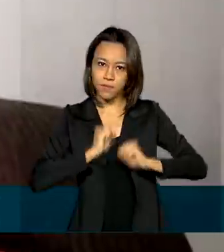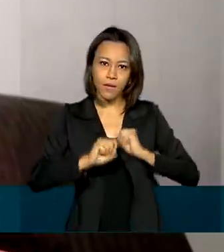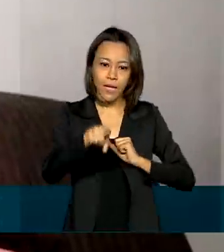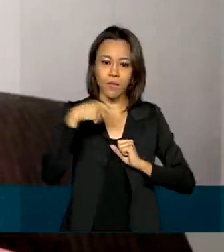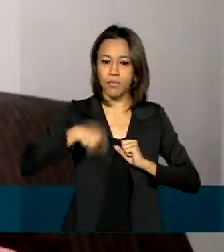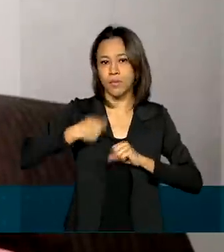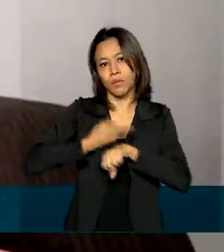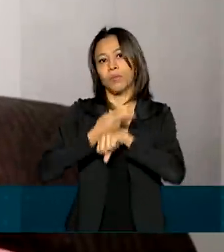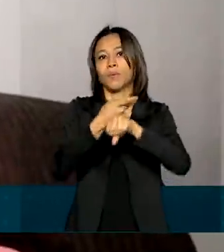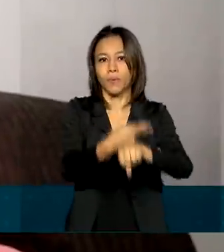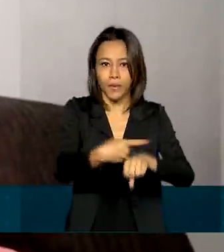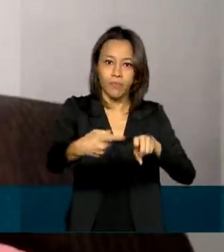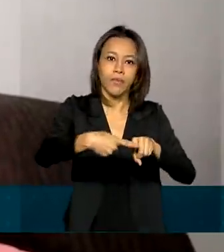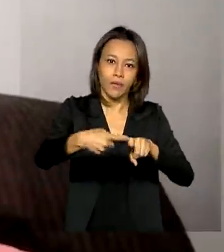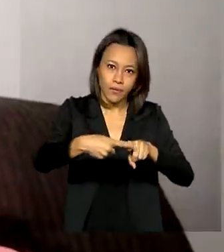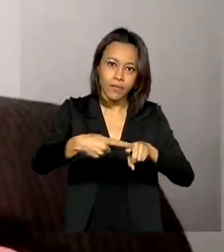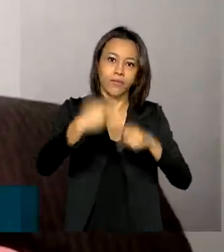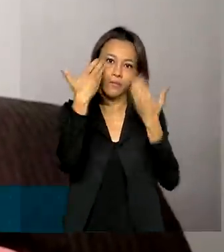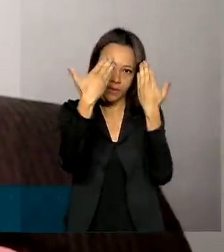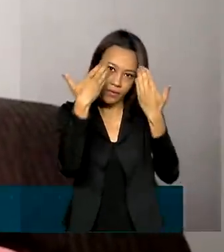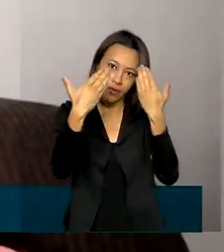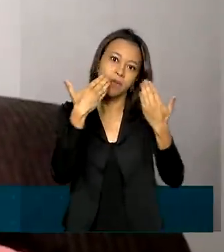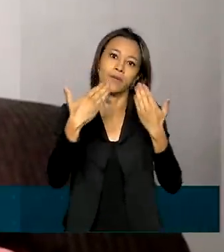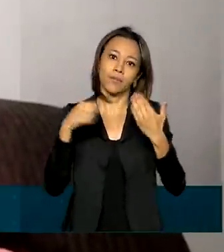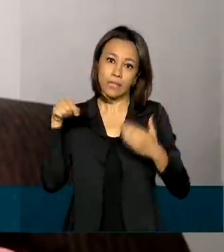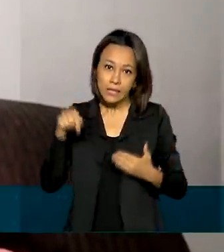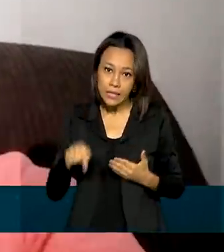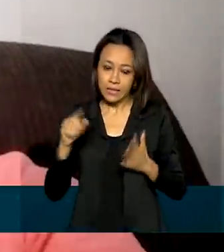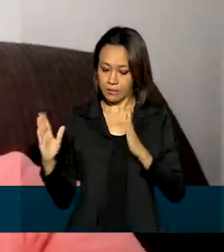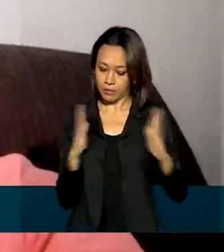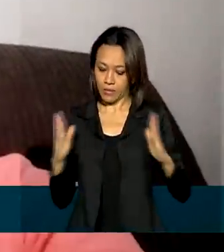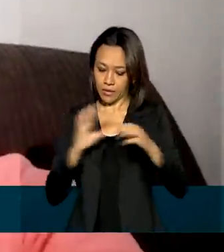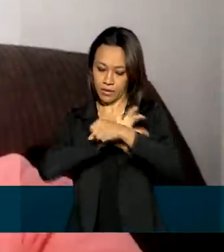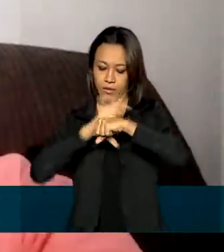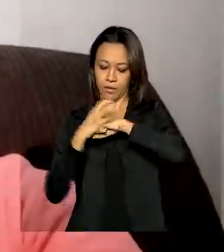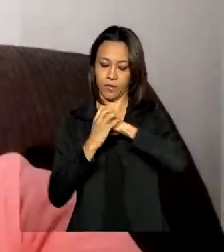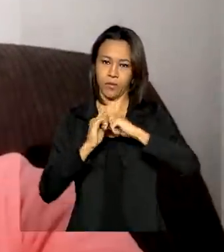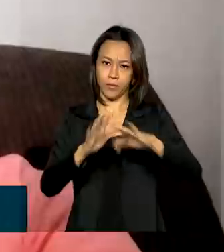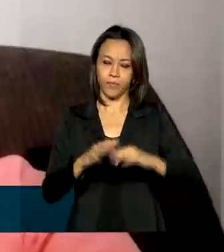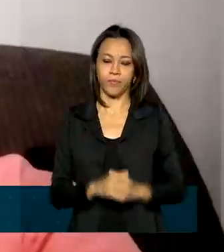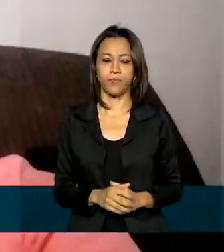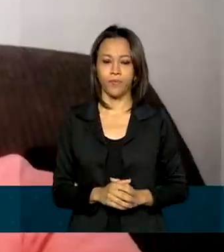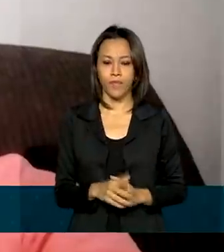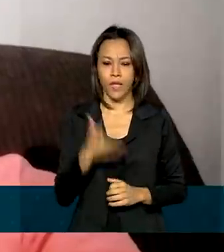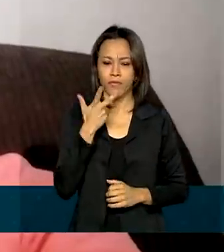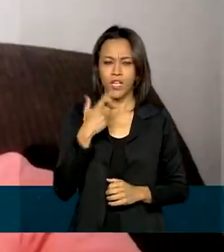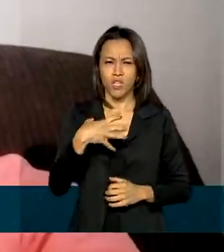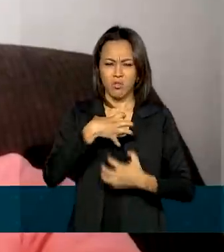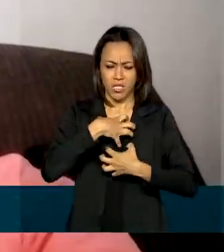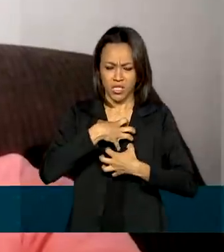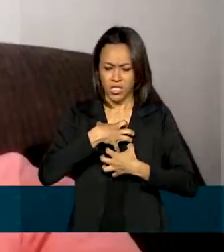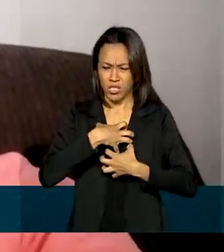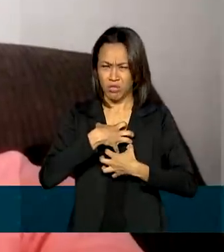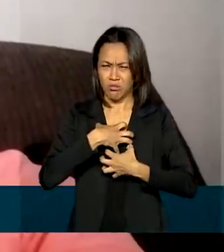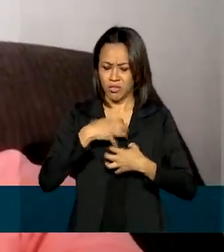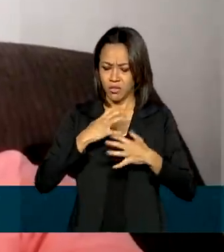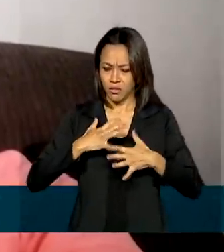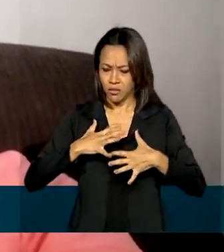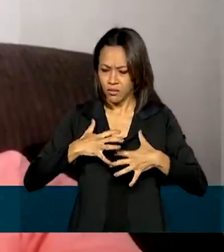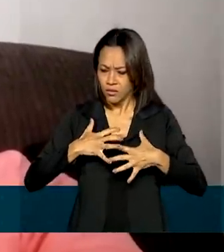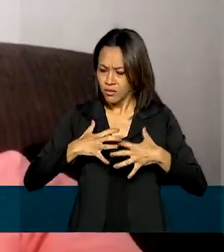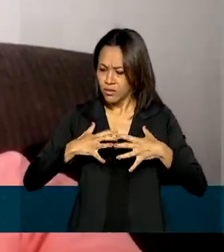recorrer à ajuda médica e psicológica durante a pandemia. Tenho sentido tremores no corpo,